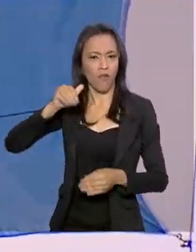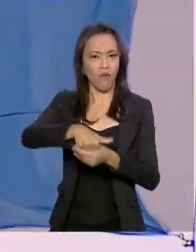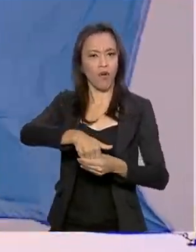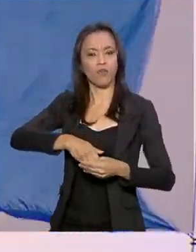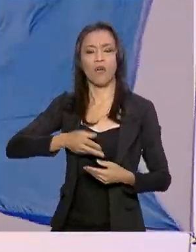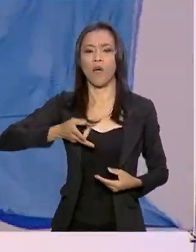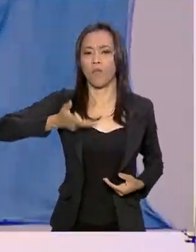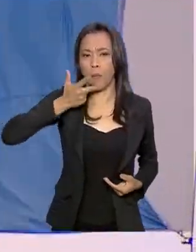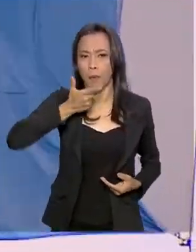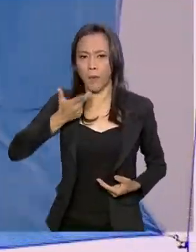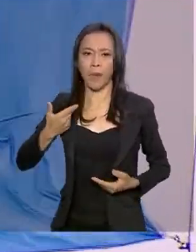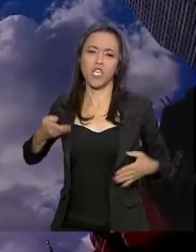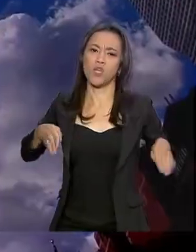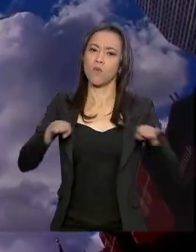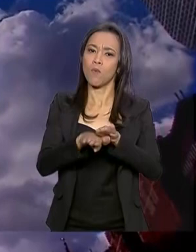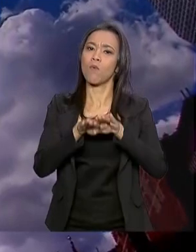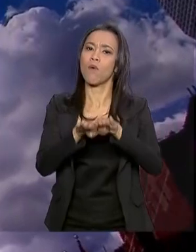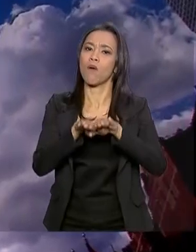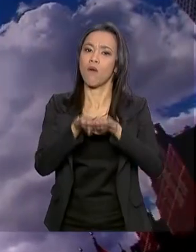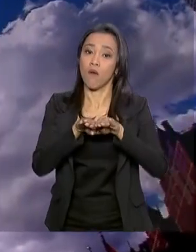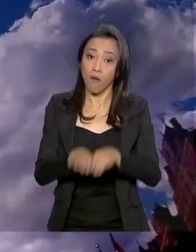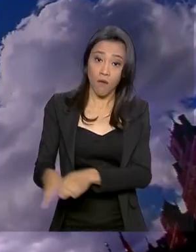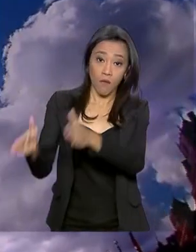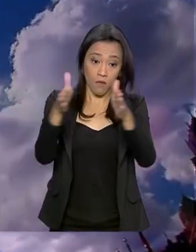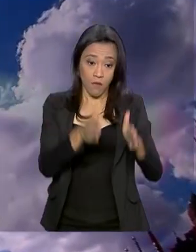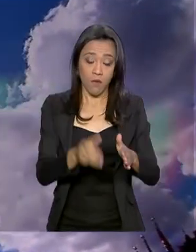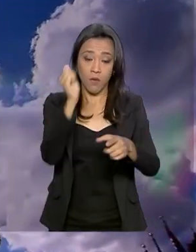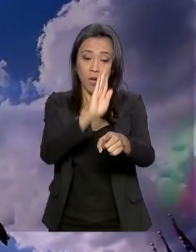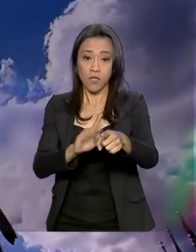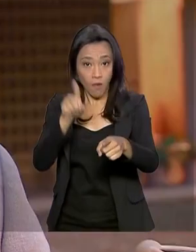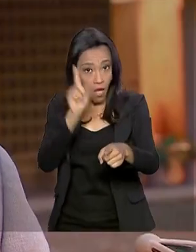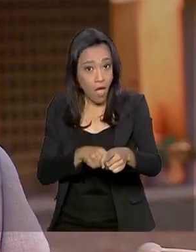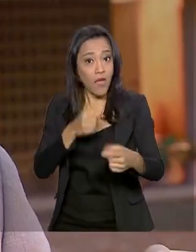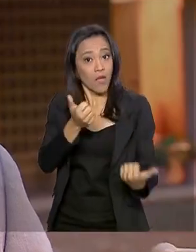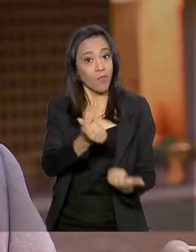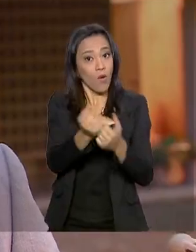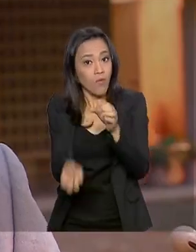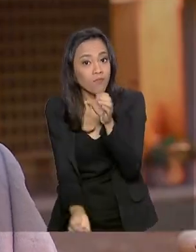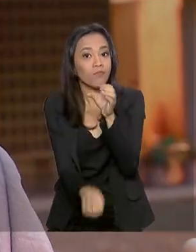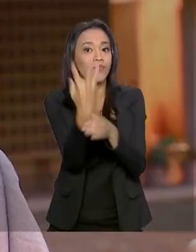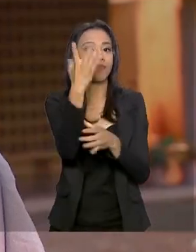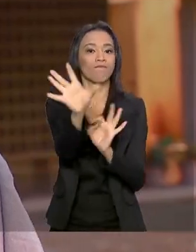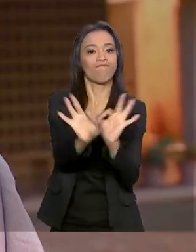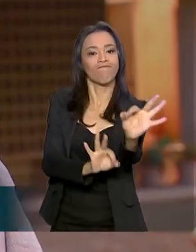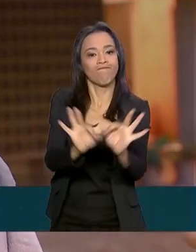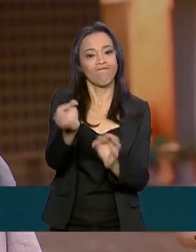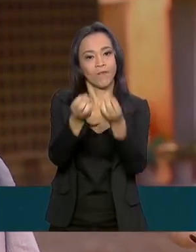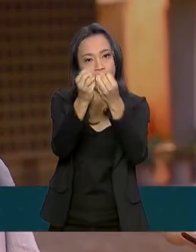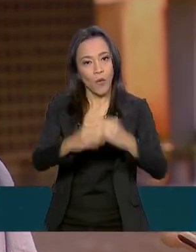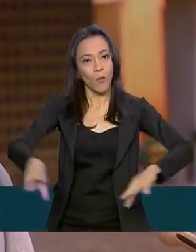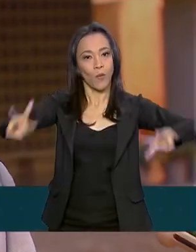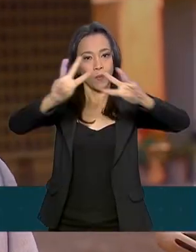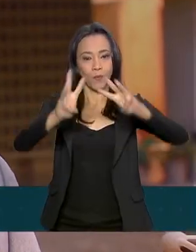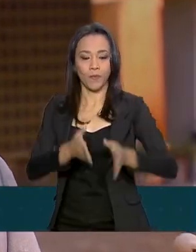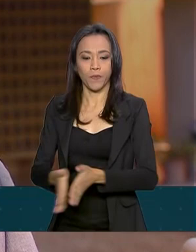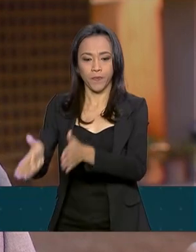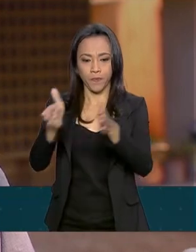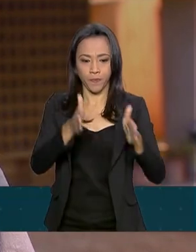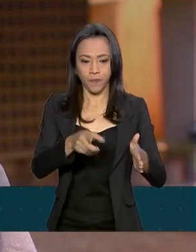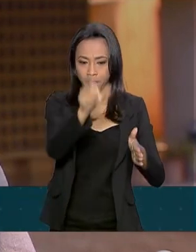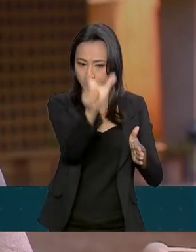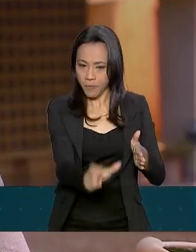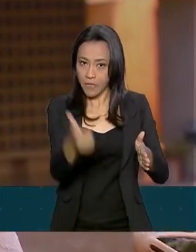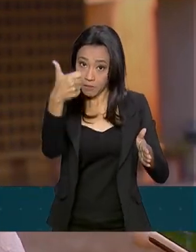igualdade. O Brasil também é membro fundador da entidade. O Brasil sempre deu uma participação elevada,